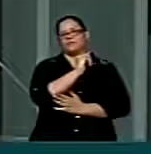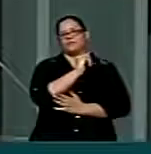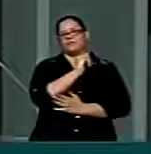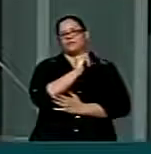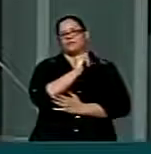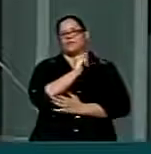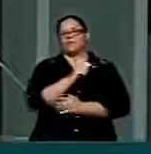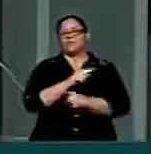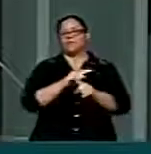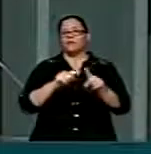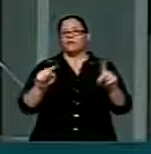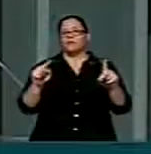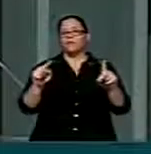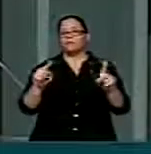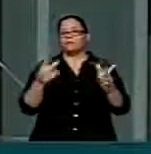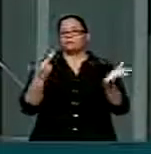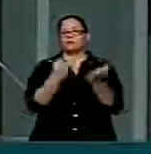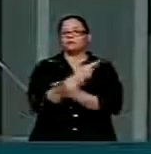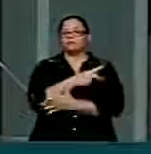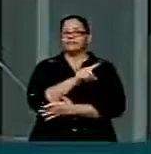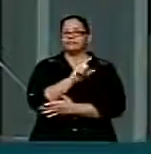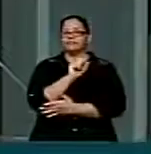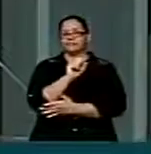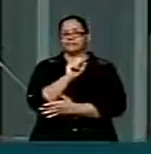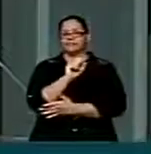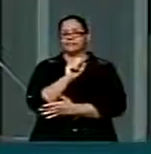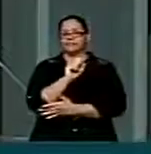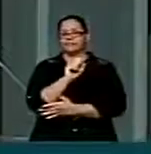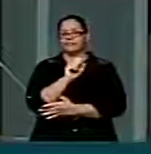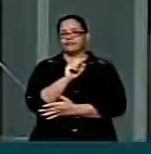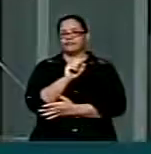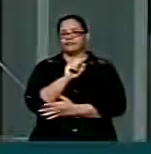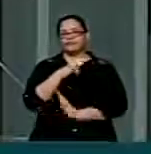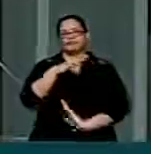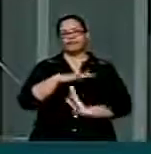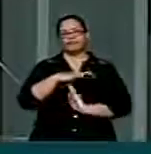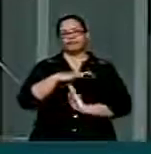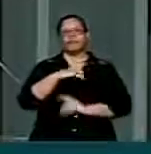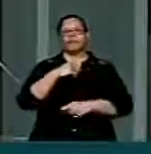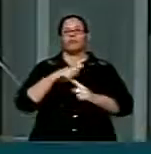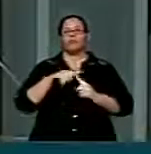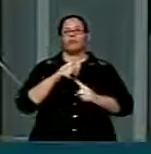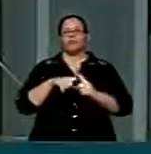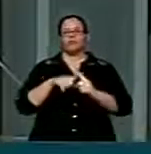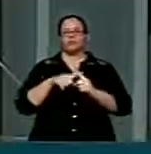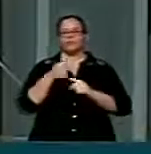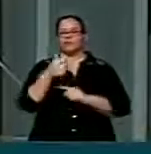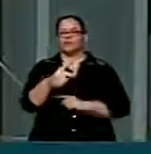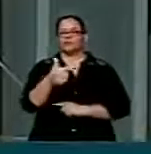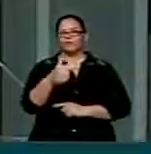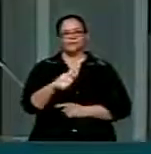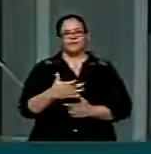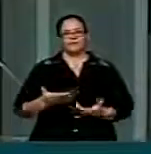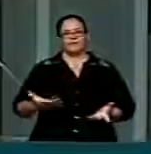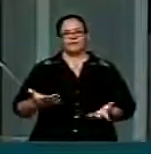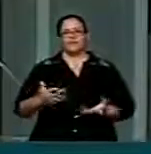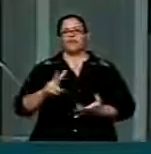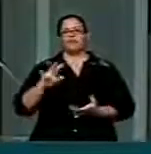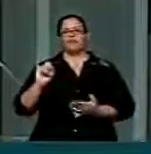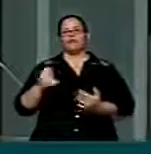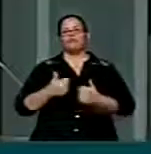E hoje essas classes estão sendo impedidas, estão tendo que retornar aos ônibus, porque